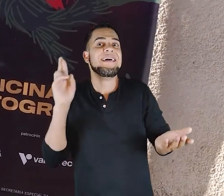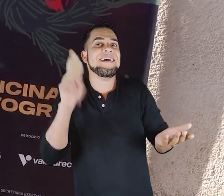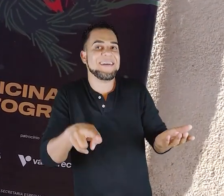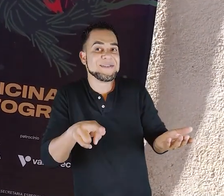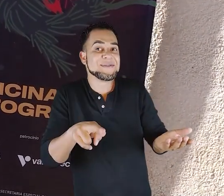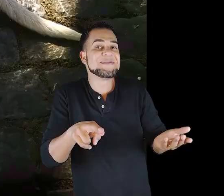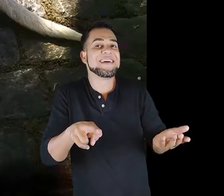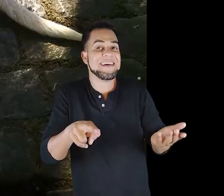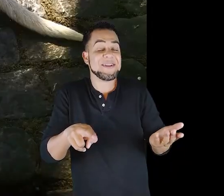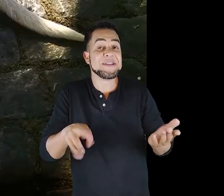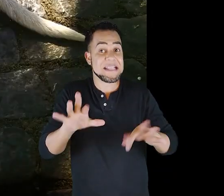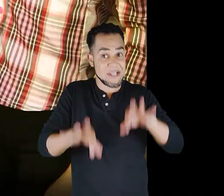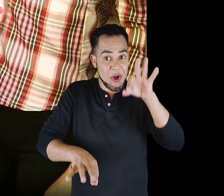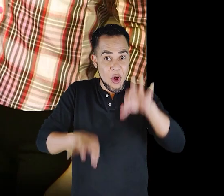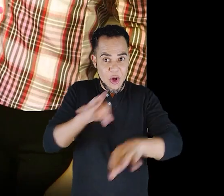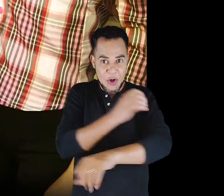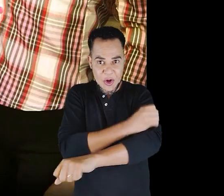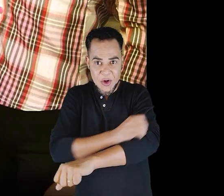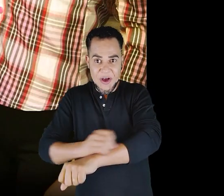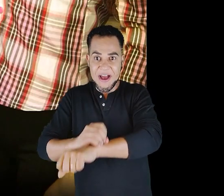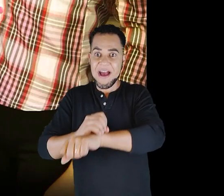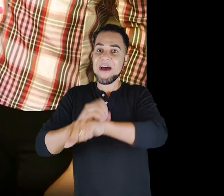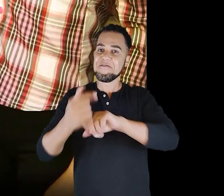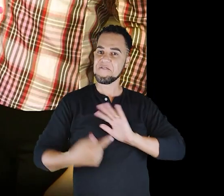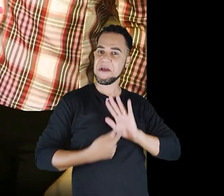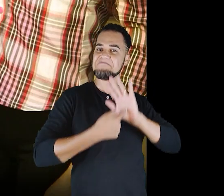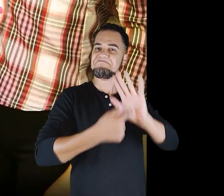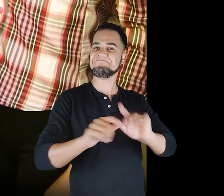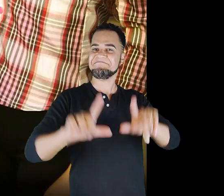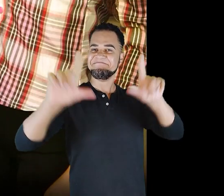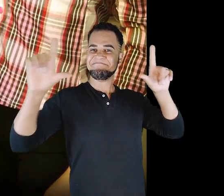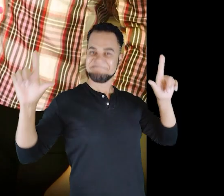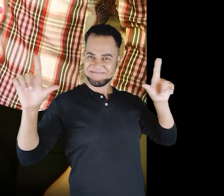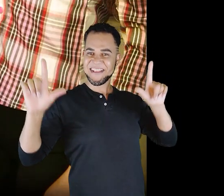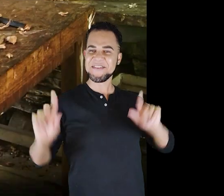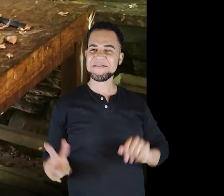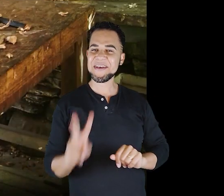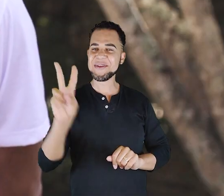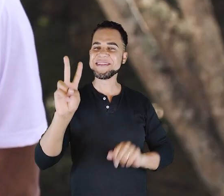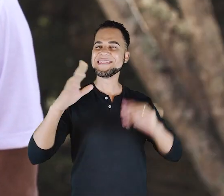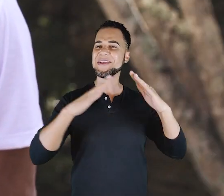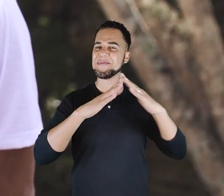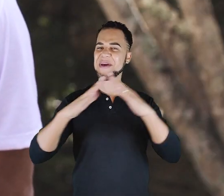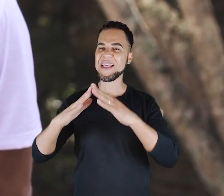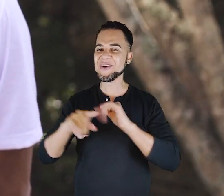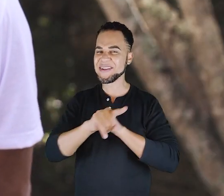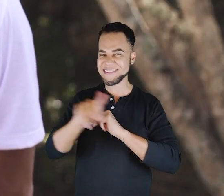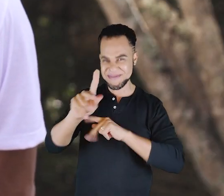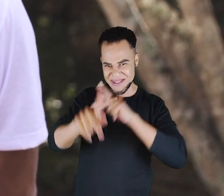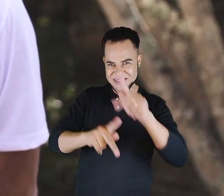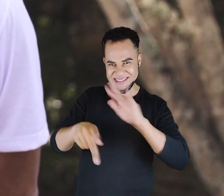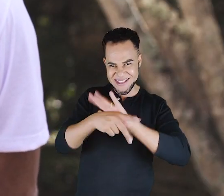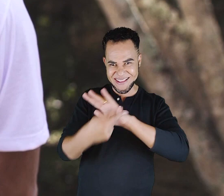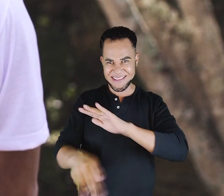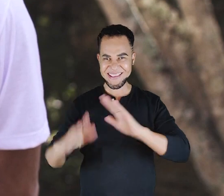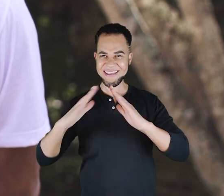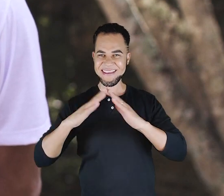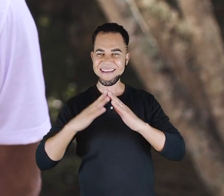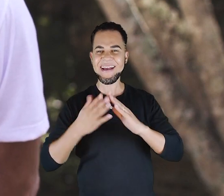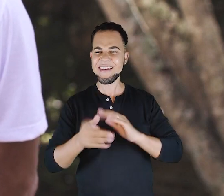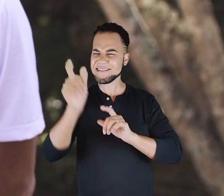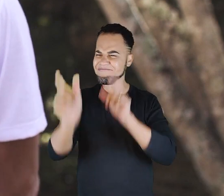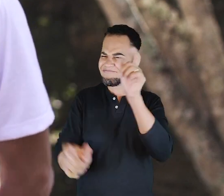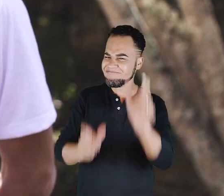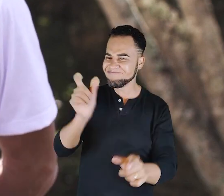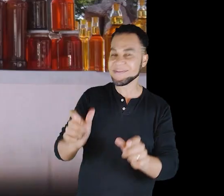oficina, ele foi exibido na tela valorizando os moradores e dando o reconhecimento que eles merecem